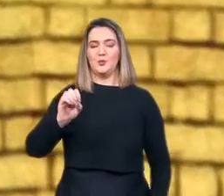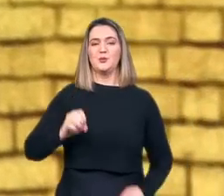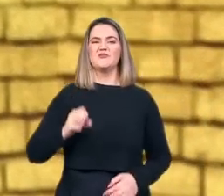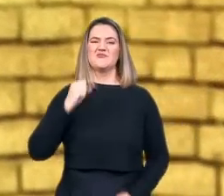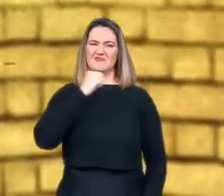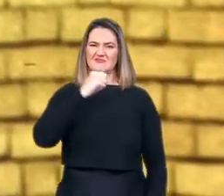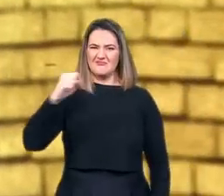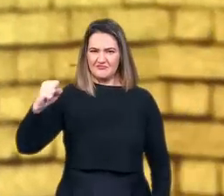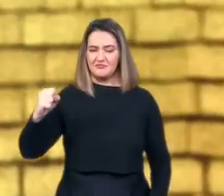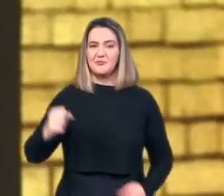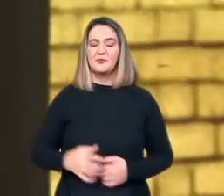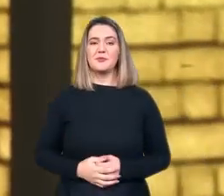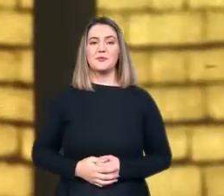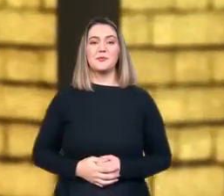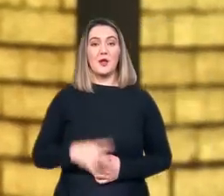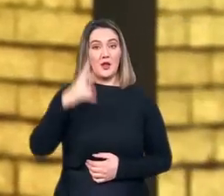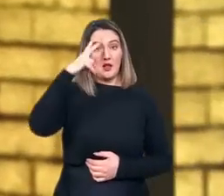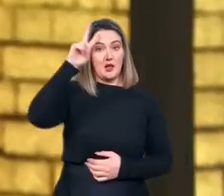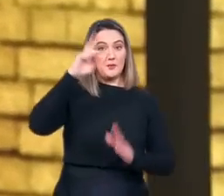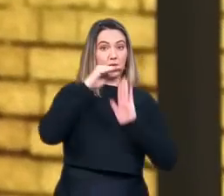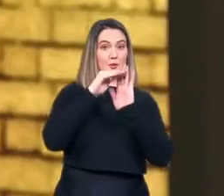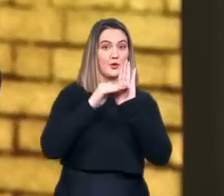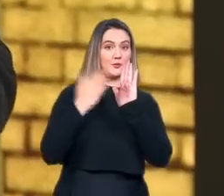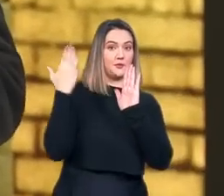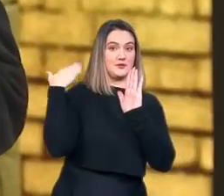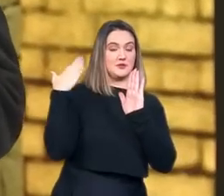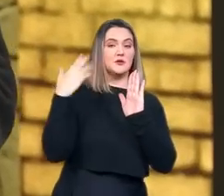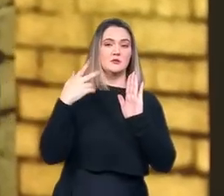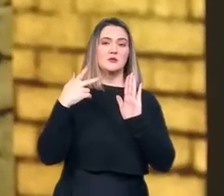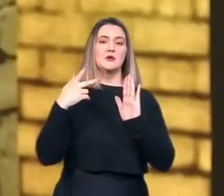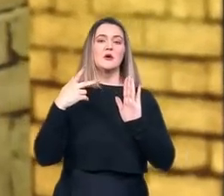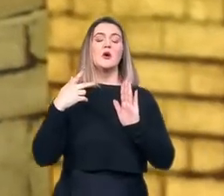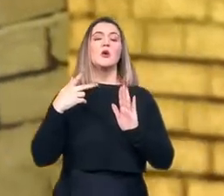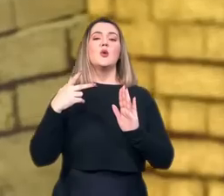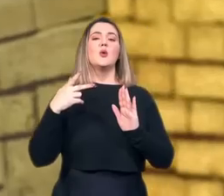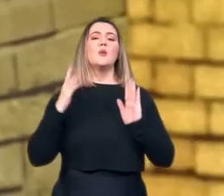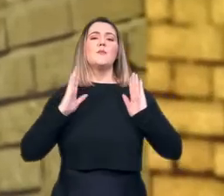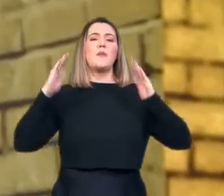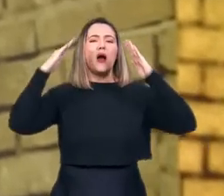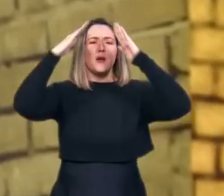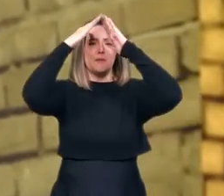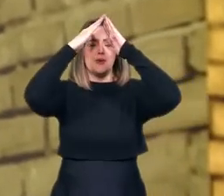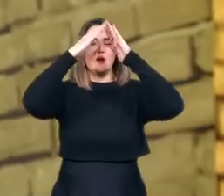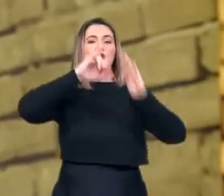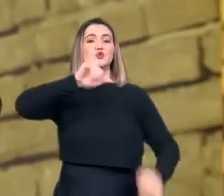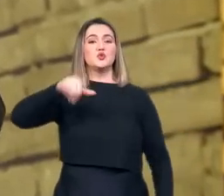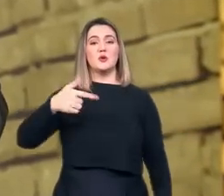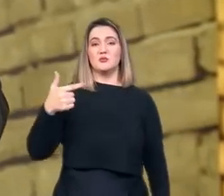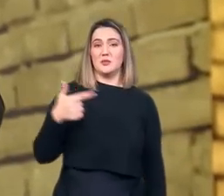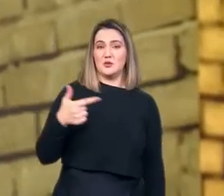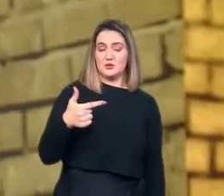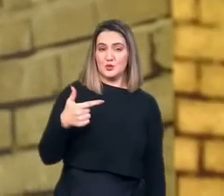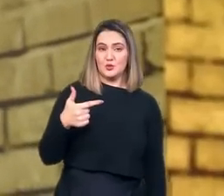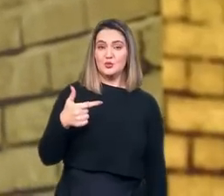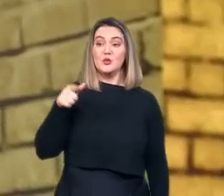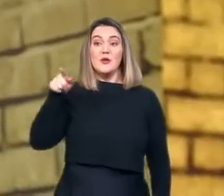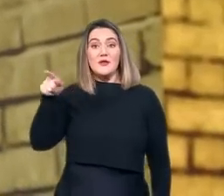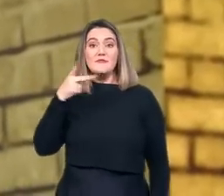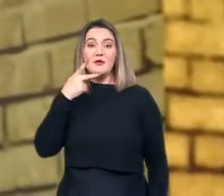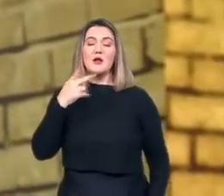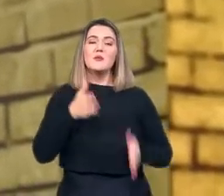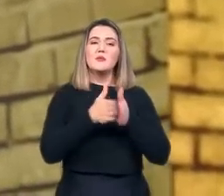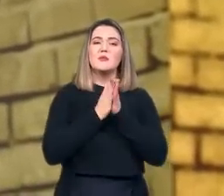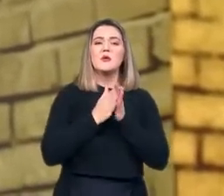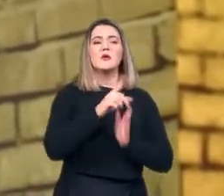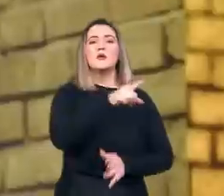sobre o pedido de perdão que o Papa João Paulo II fez em público numa missa de quaresma do ano 2000? Lá ele havia